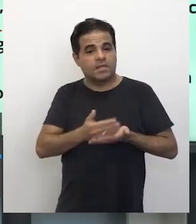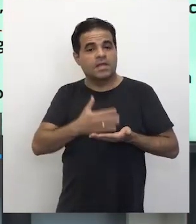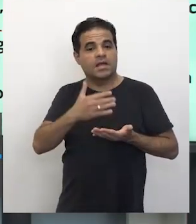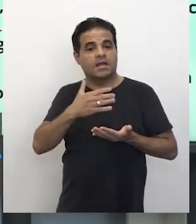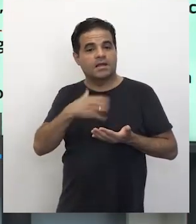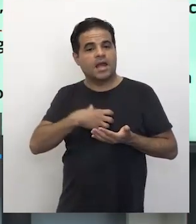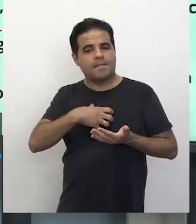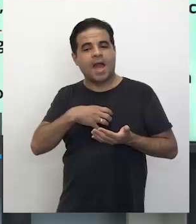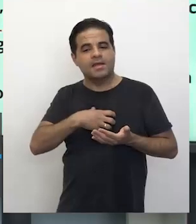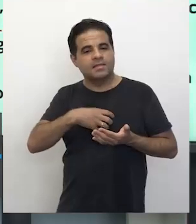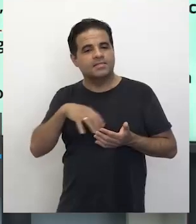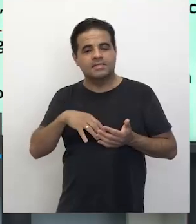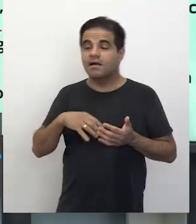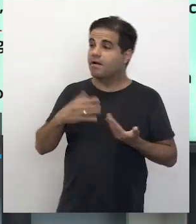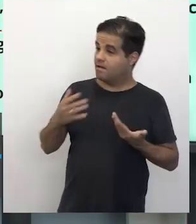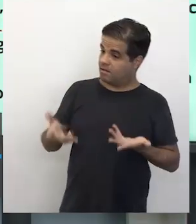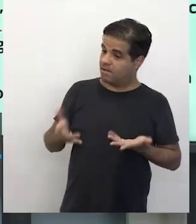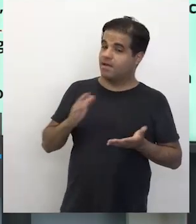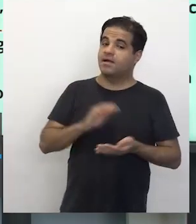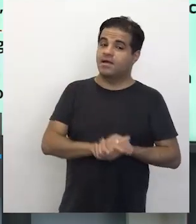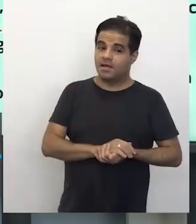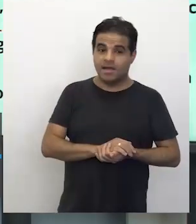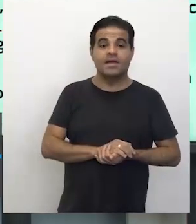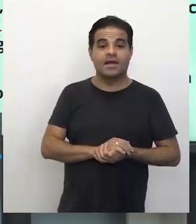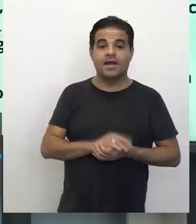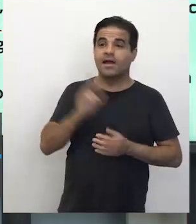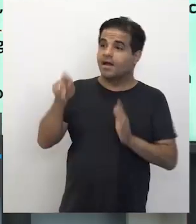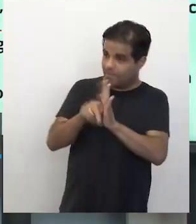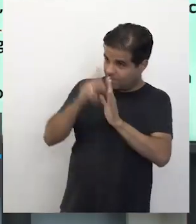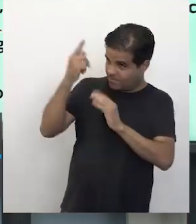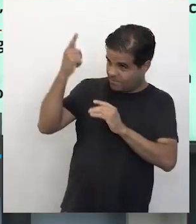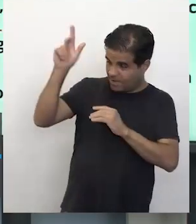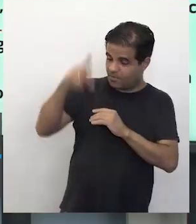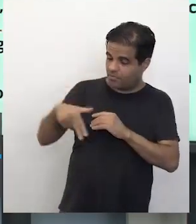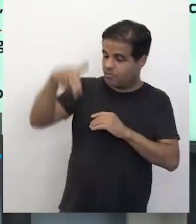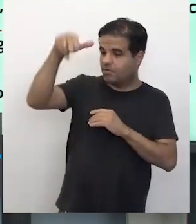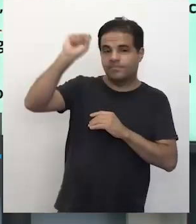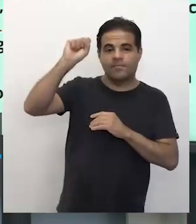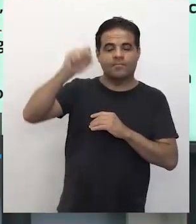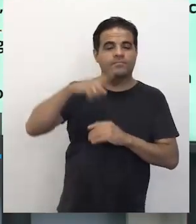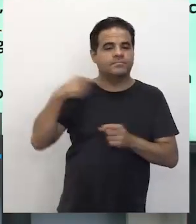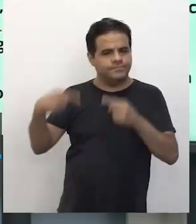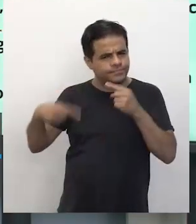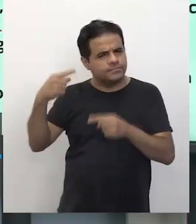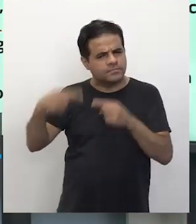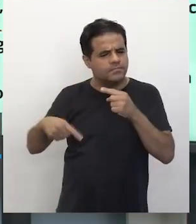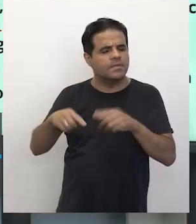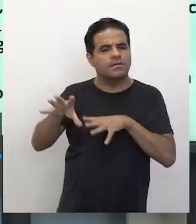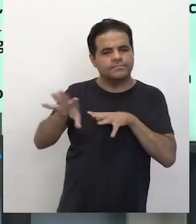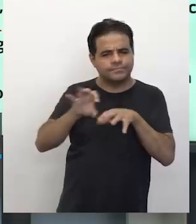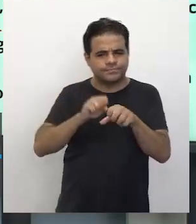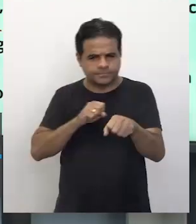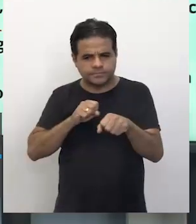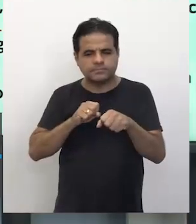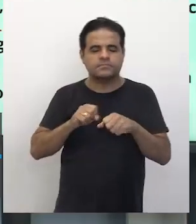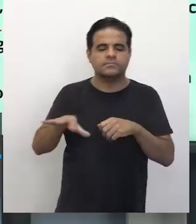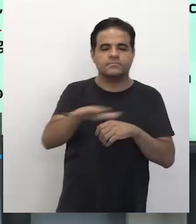Baianinha. Ah, é a que veio do Norte. Mas nós temos discutido, dentro da formação da